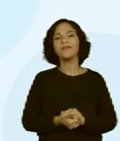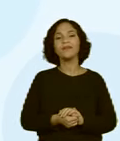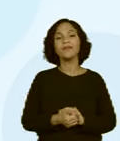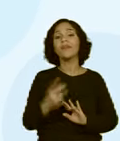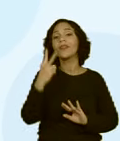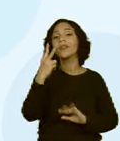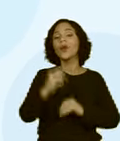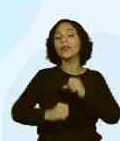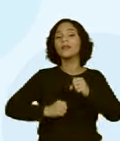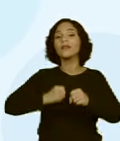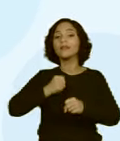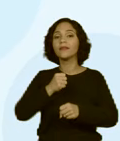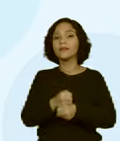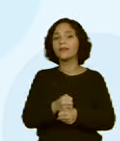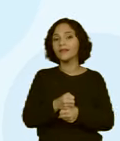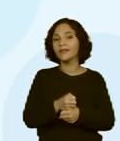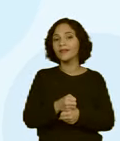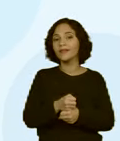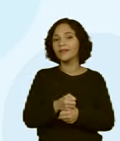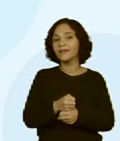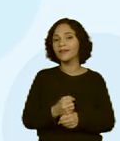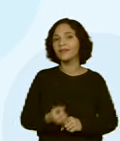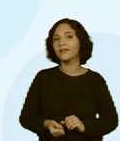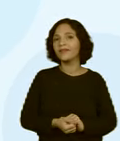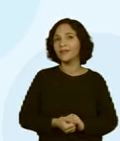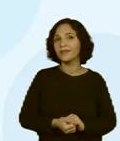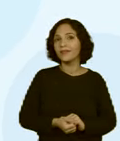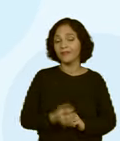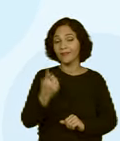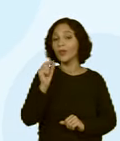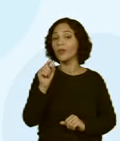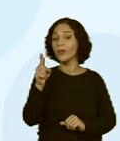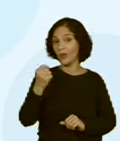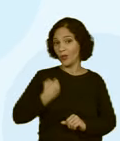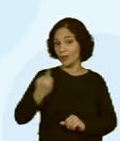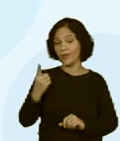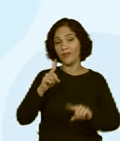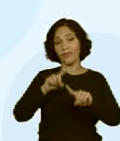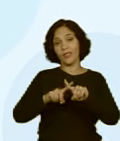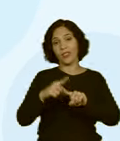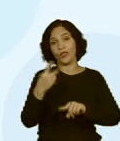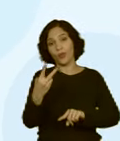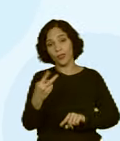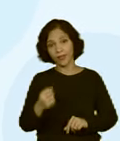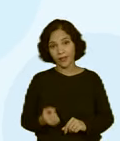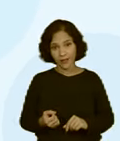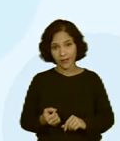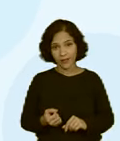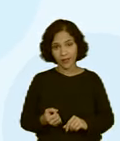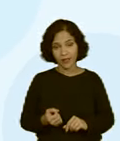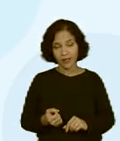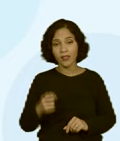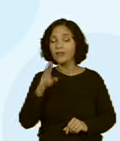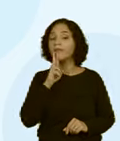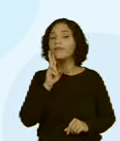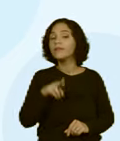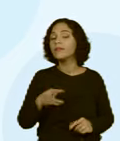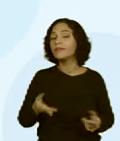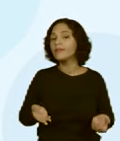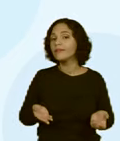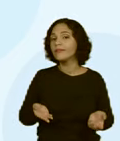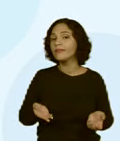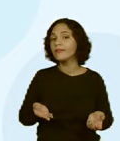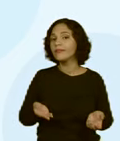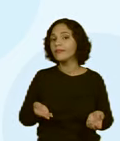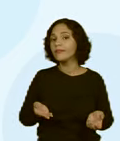Certo? Em dois anos, multiplica esse número por dois, né? Quanto que você vai chegar?